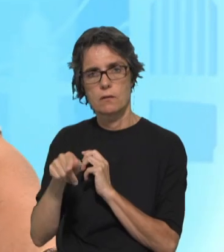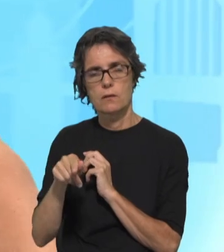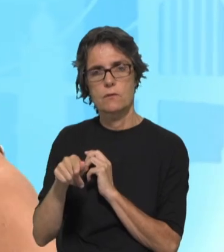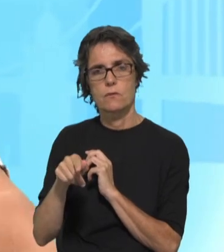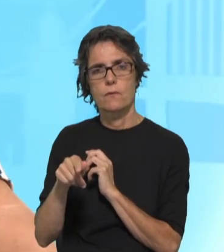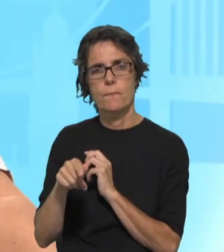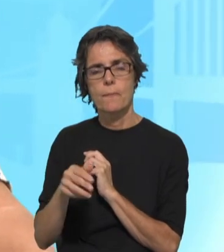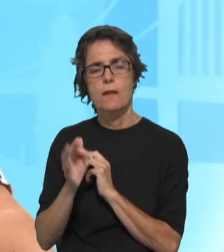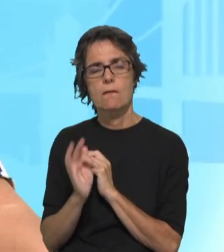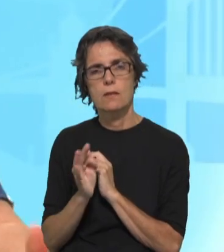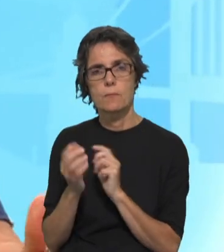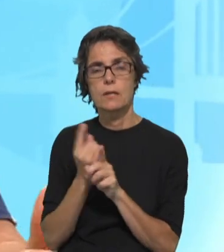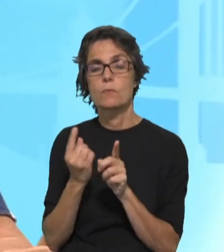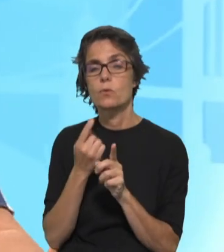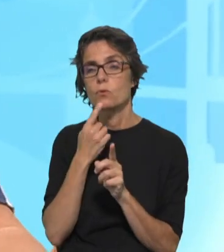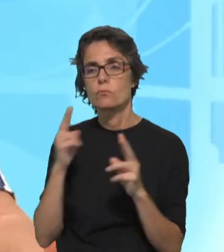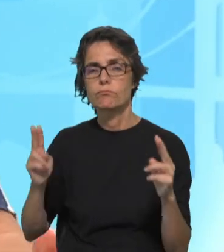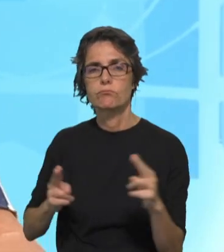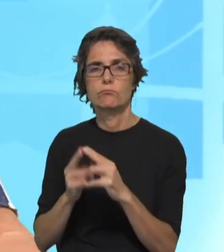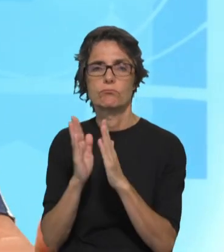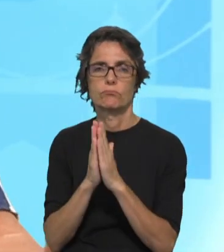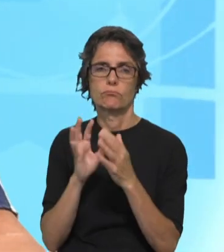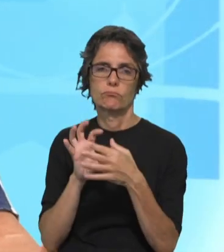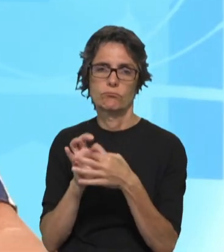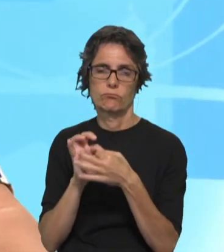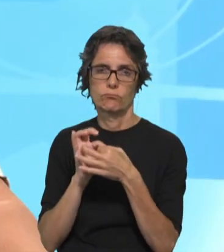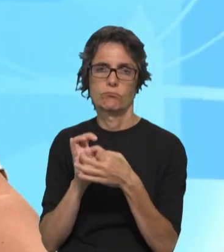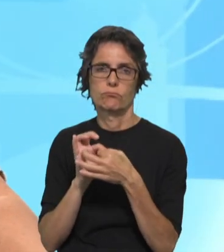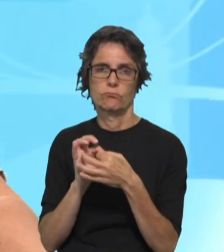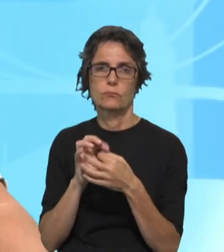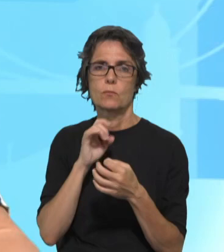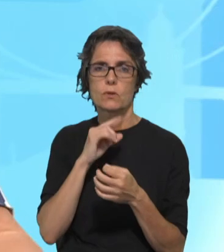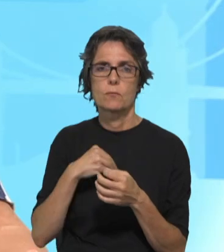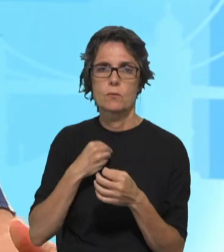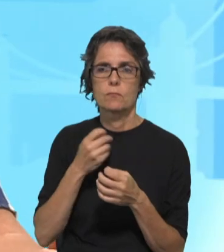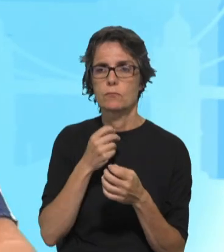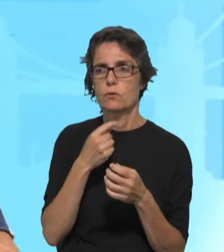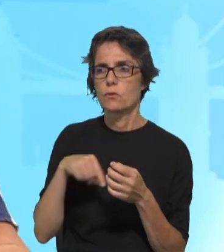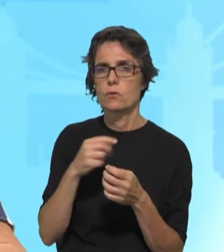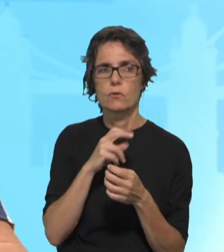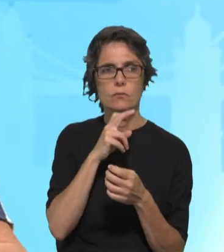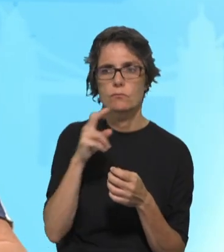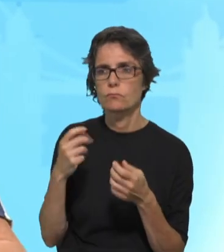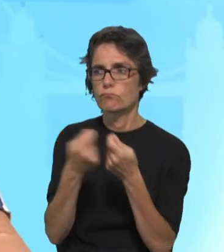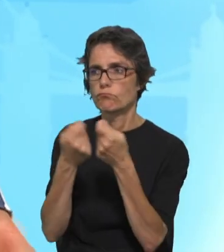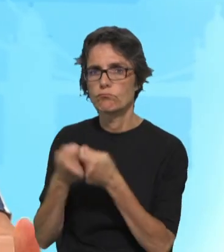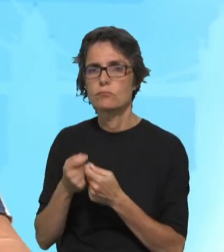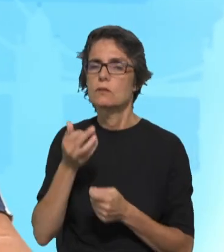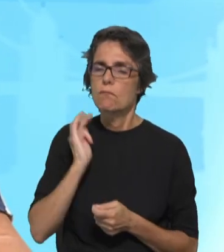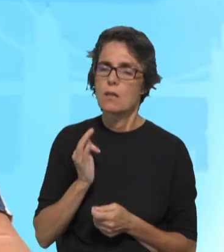avançar todas estas causas, tentar encontrar a resposta para as nossas preocupações faz cada vez mais sentido.